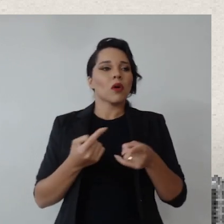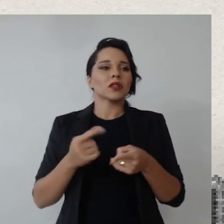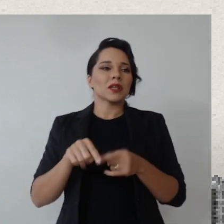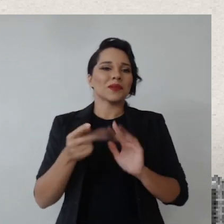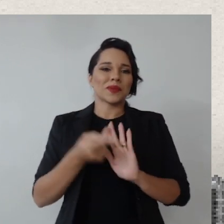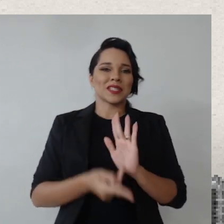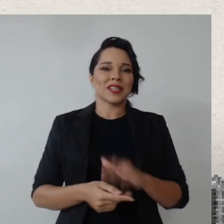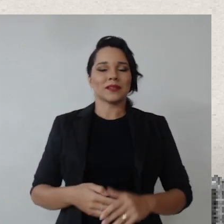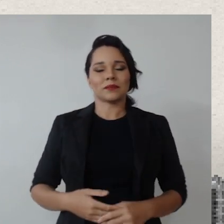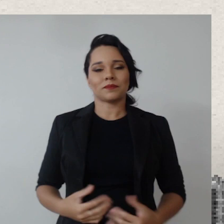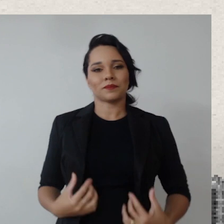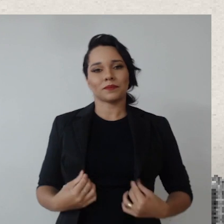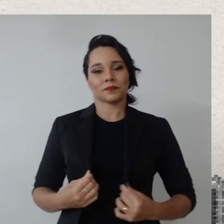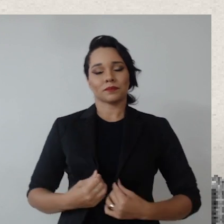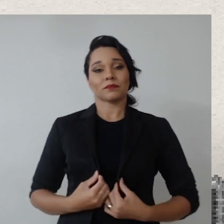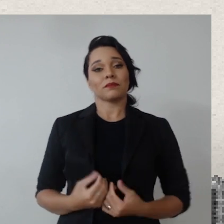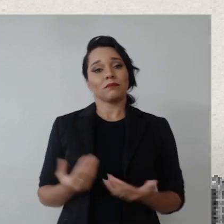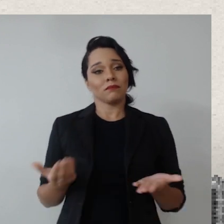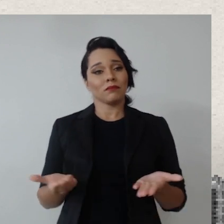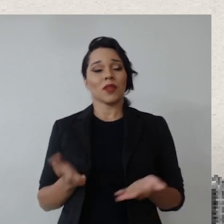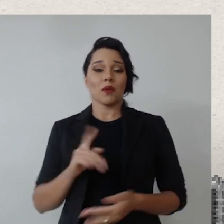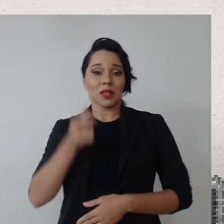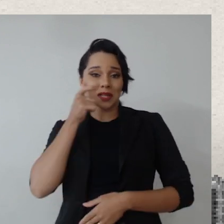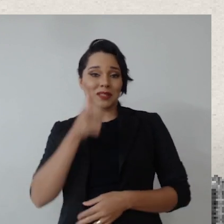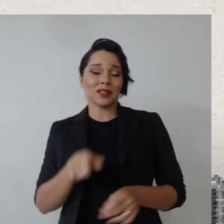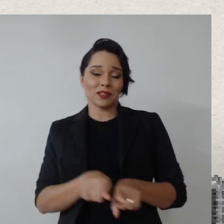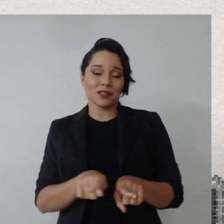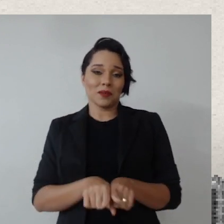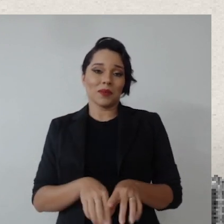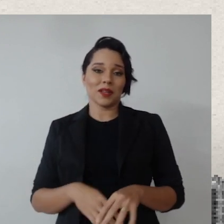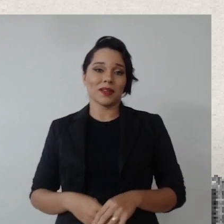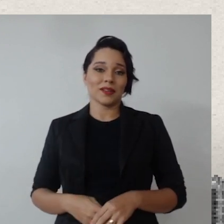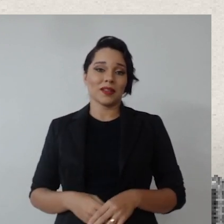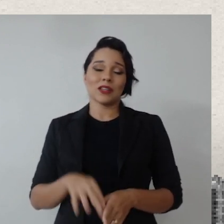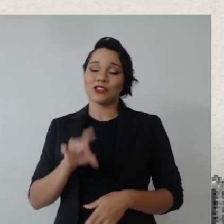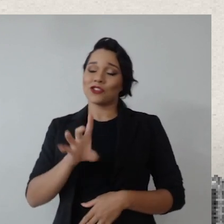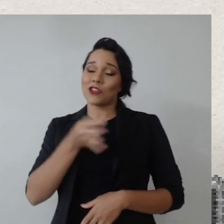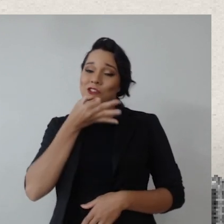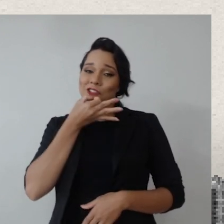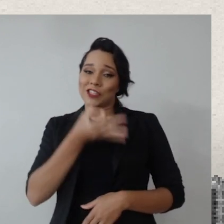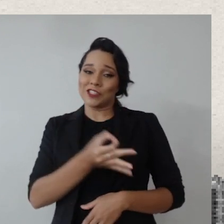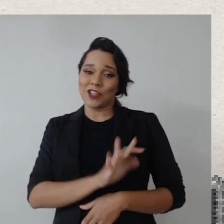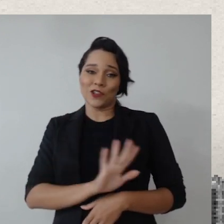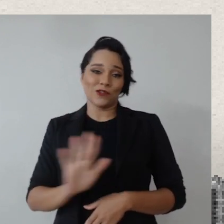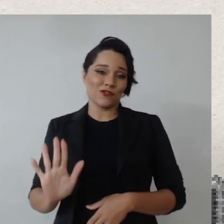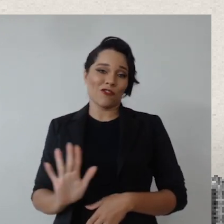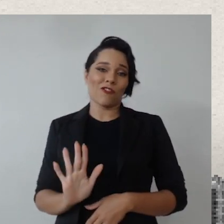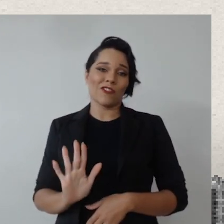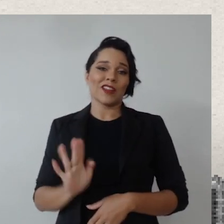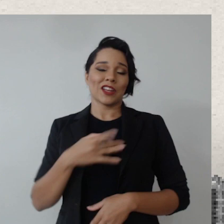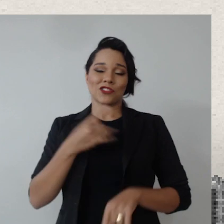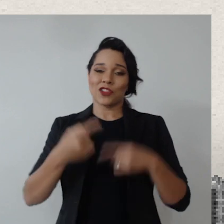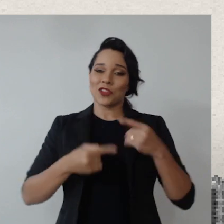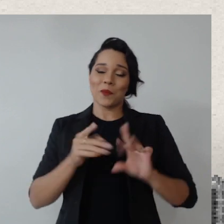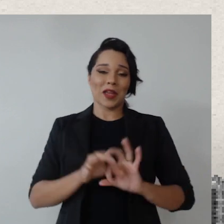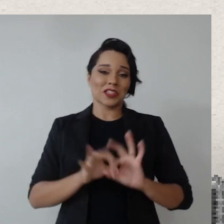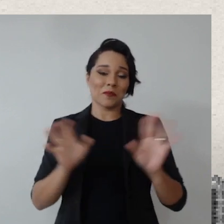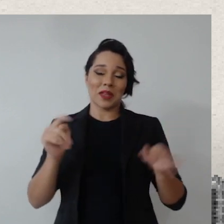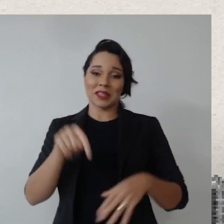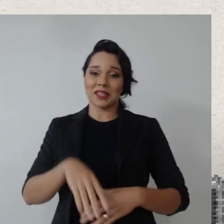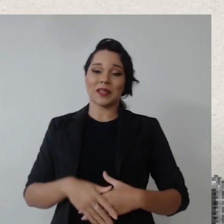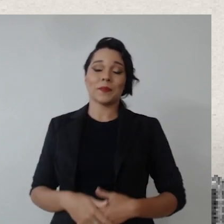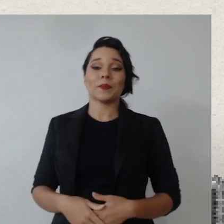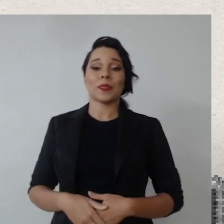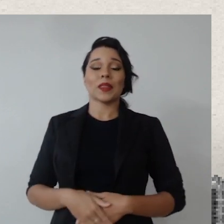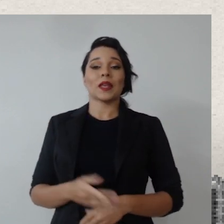eventualmente, daquele projeto, então assim, pode ser interessante também, então é, só estou dando algumas sugestões, assim, que a gente está no debate aberto